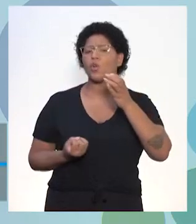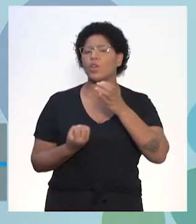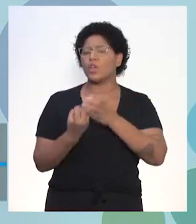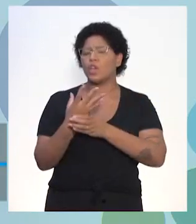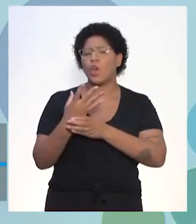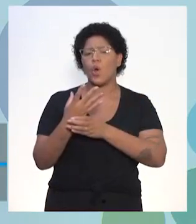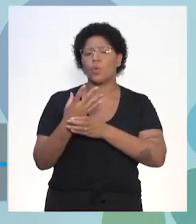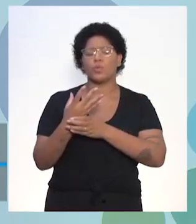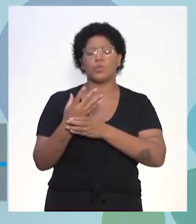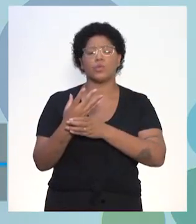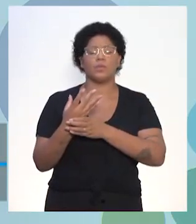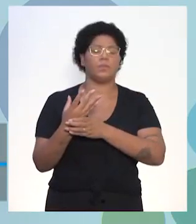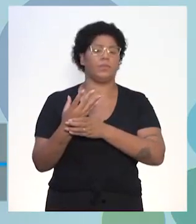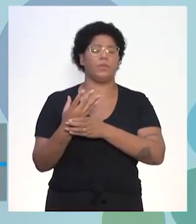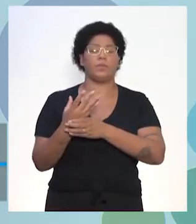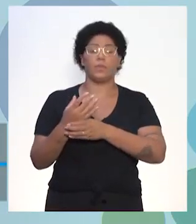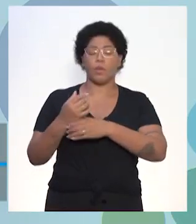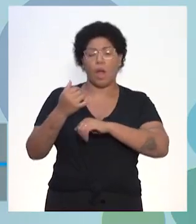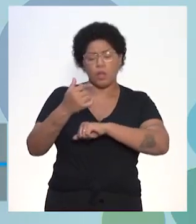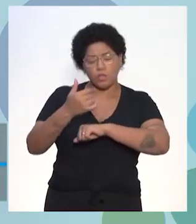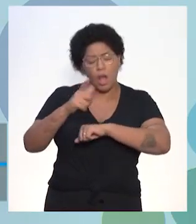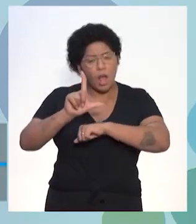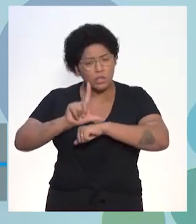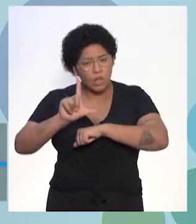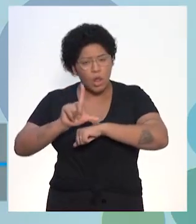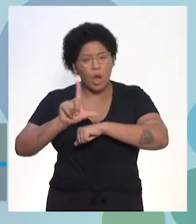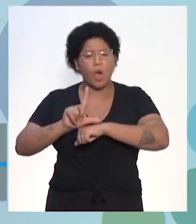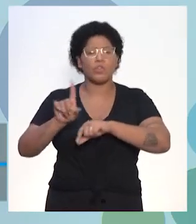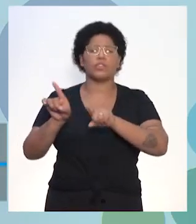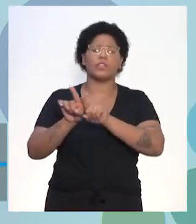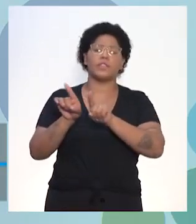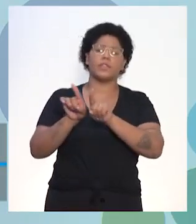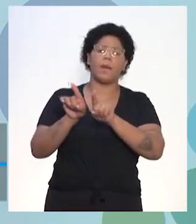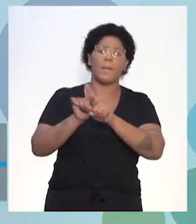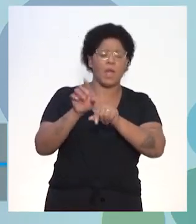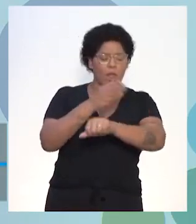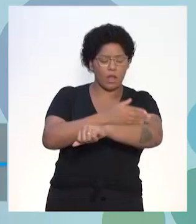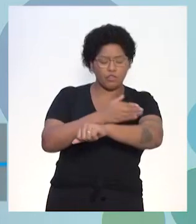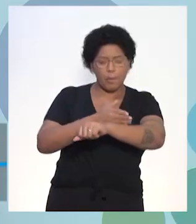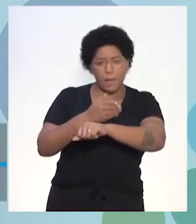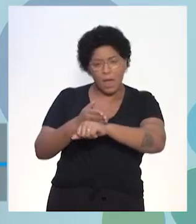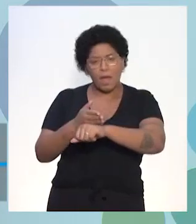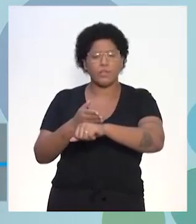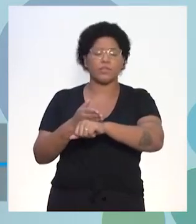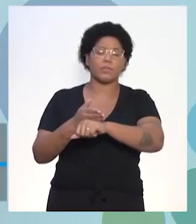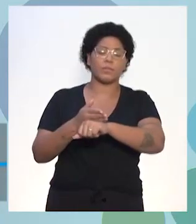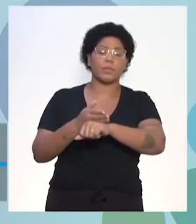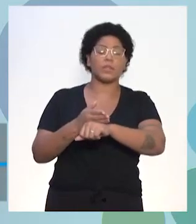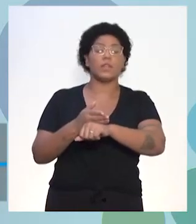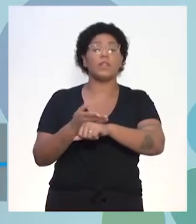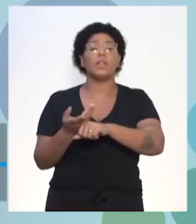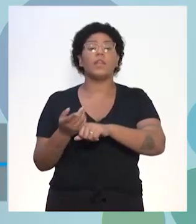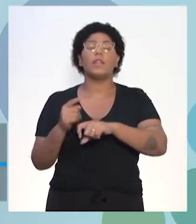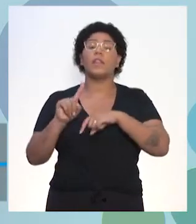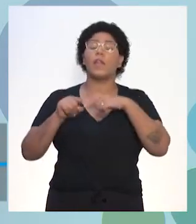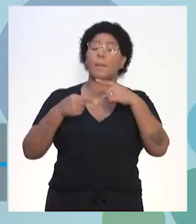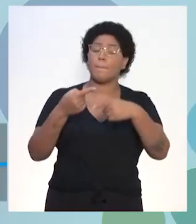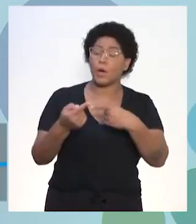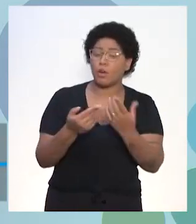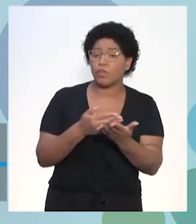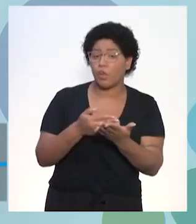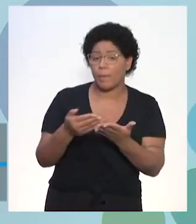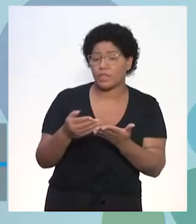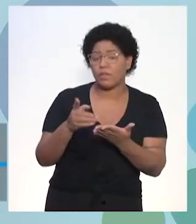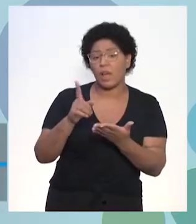Urbano, ali na Esteira das Cruzadas, ali na Baixa Idade Média, para que depois a gente possa iniciar aí com o